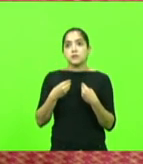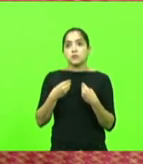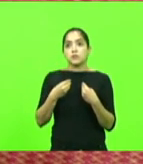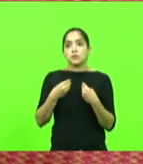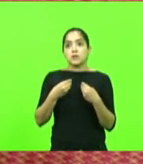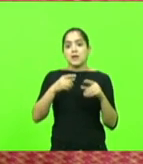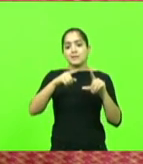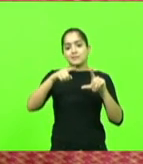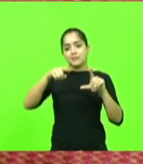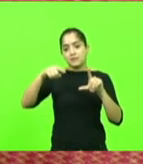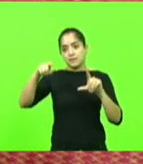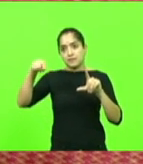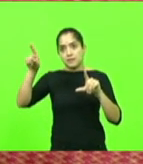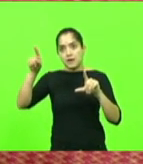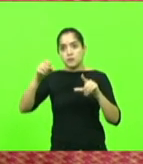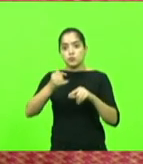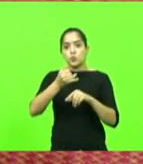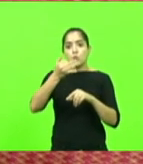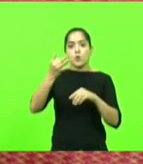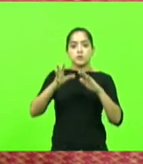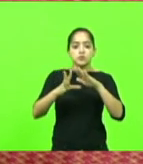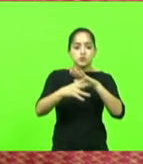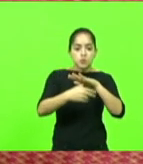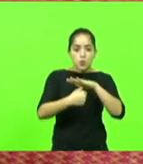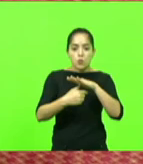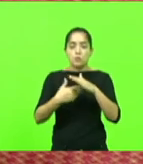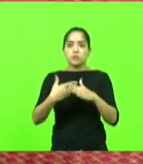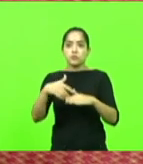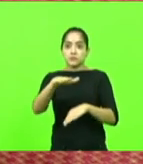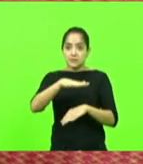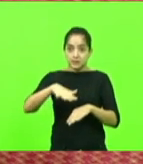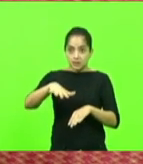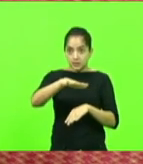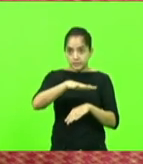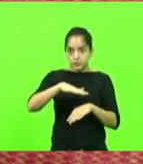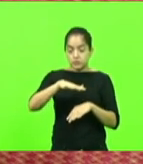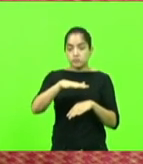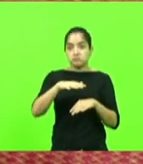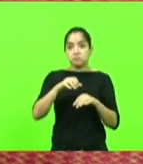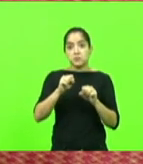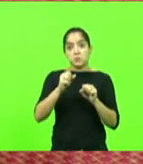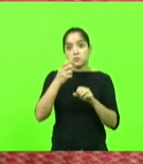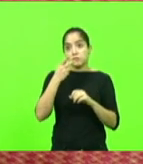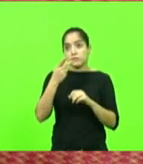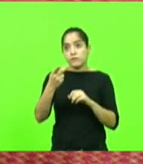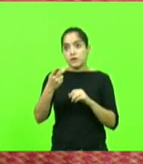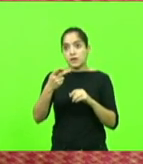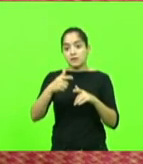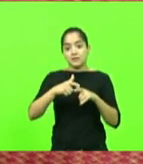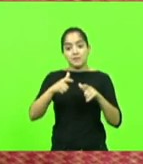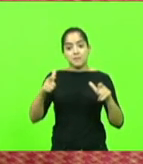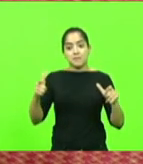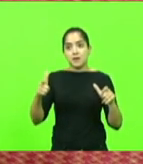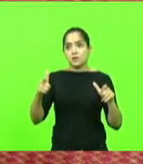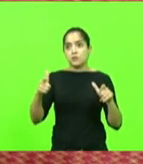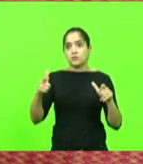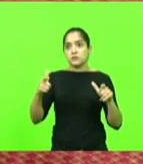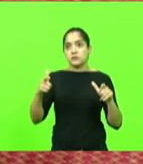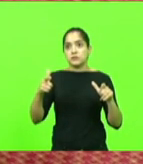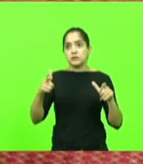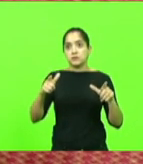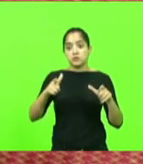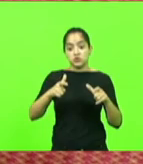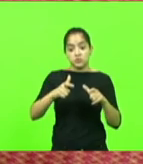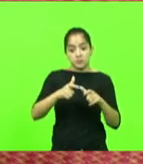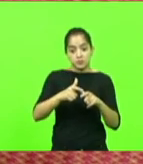estatísticos do número de furtos e roubos e posso dizer que a maioria dos índices, inclusive, diminuíram.